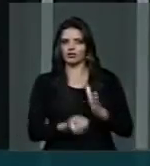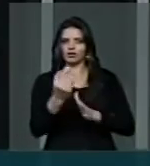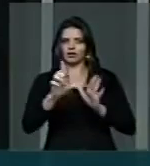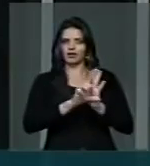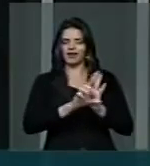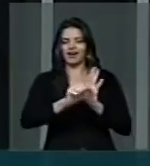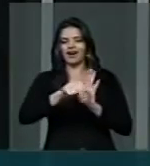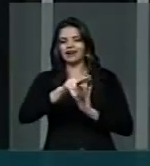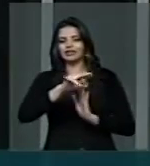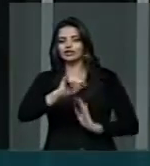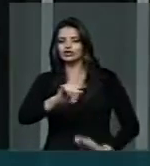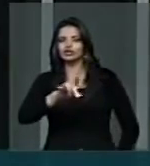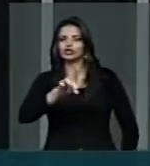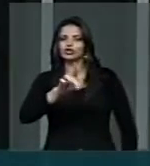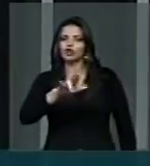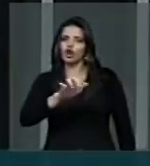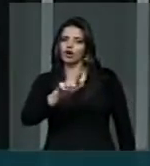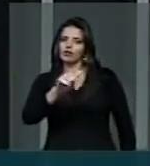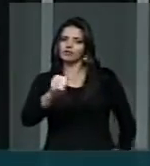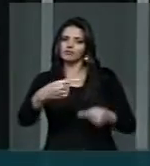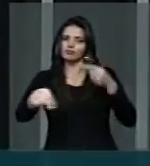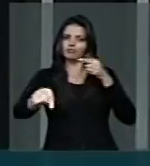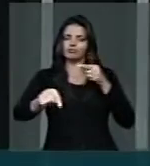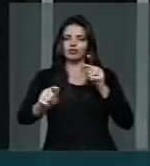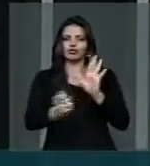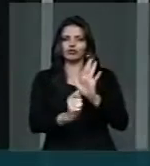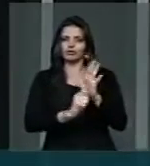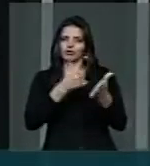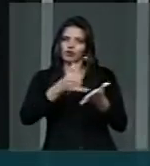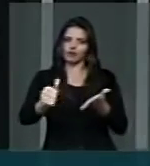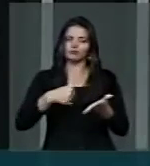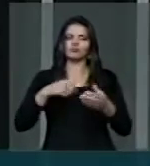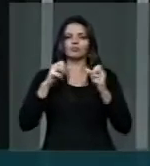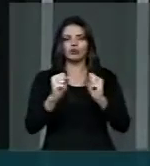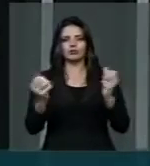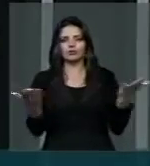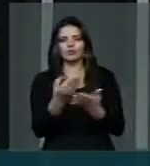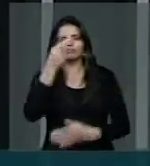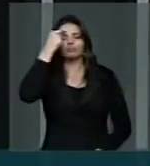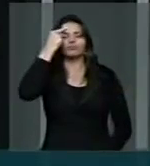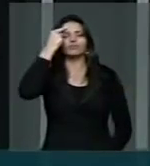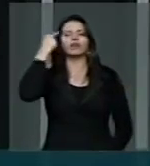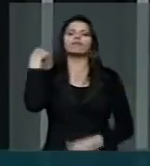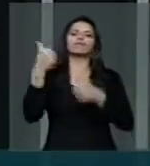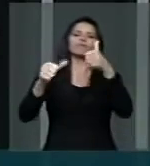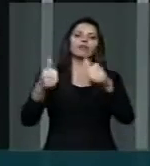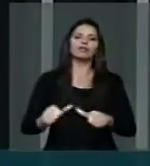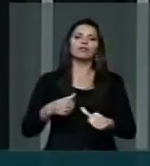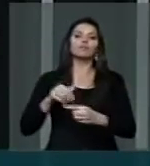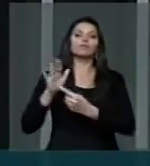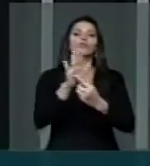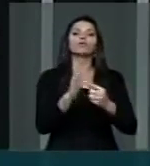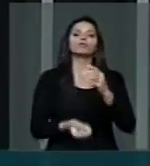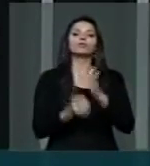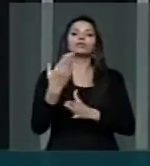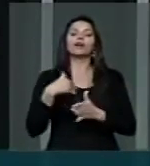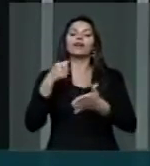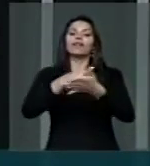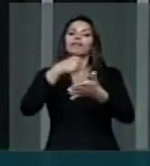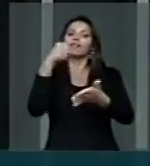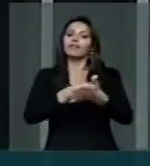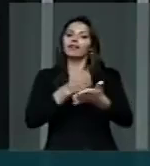-drogas. Então, que nós possamos, nesse dia, fazer algumas reflexões e apontar para combater essa verdadeira